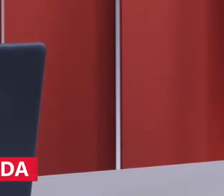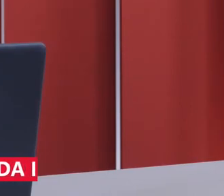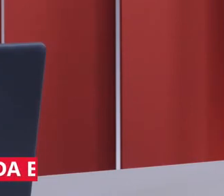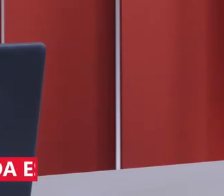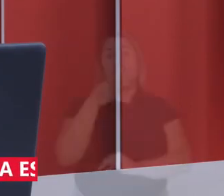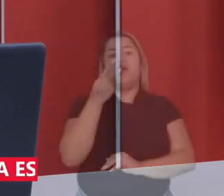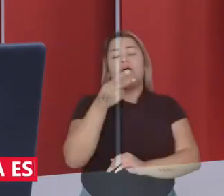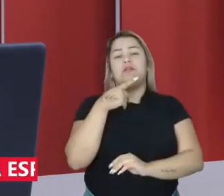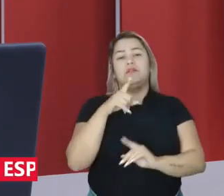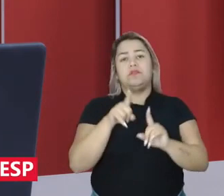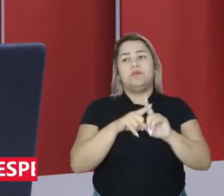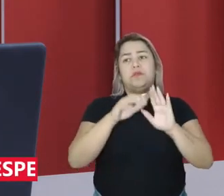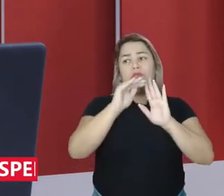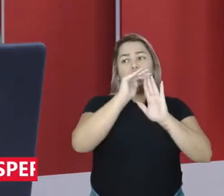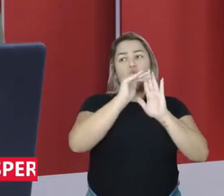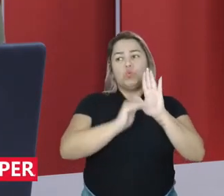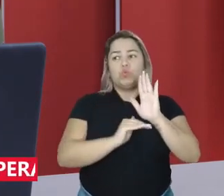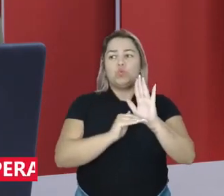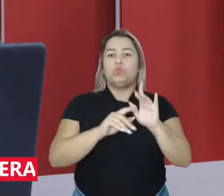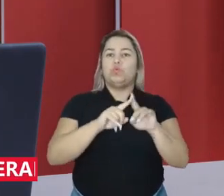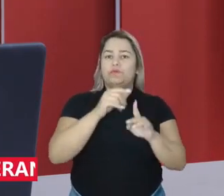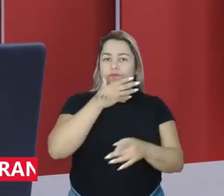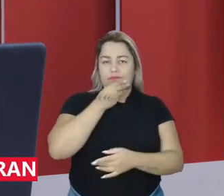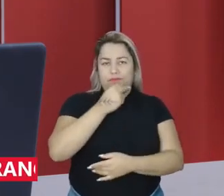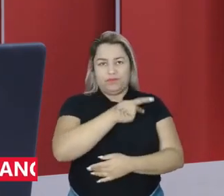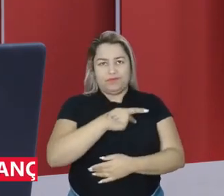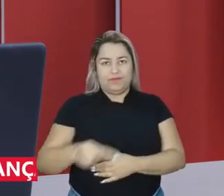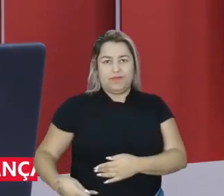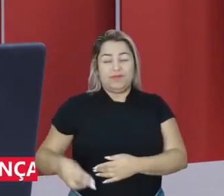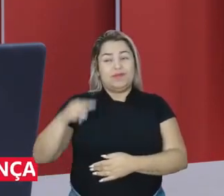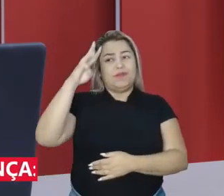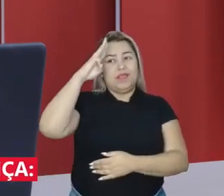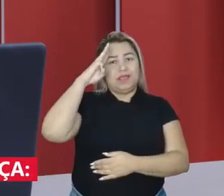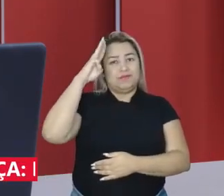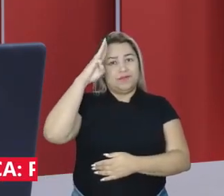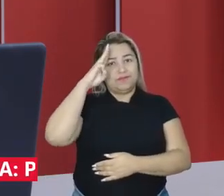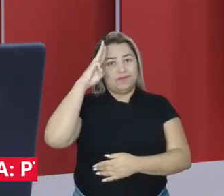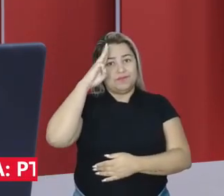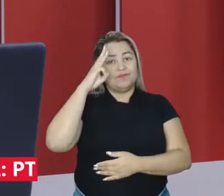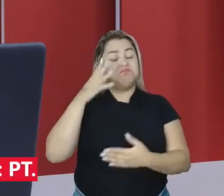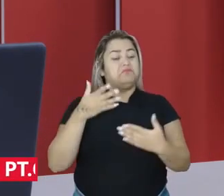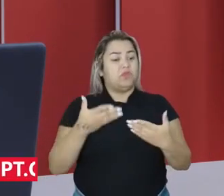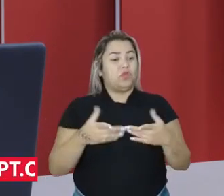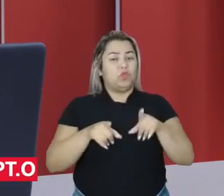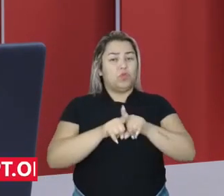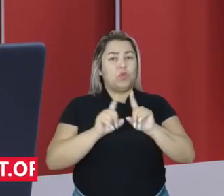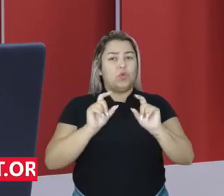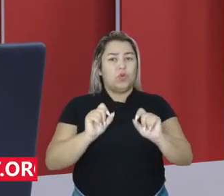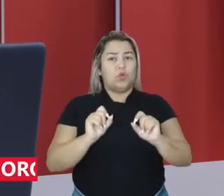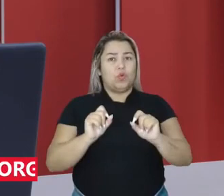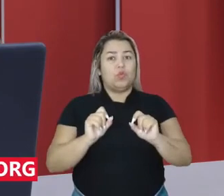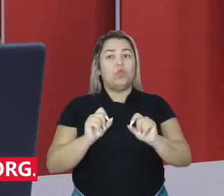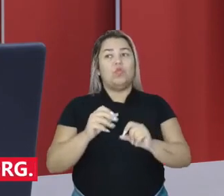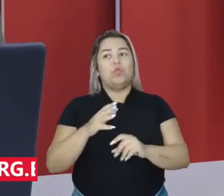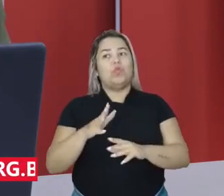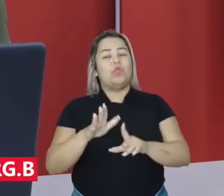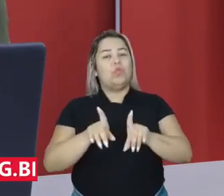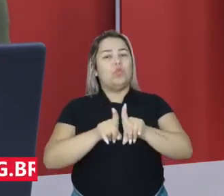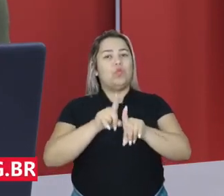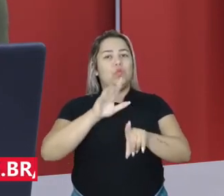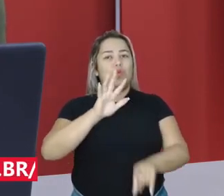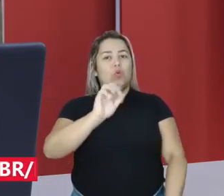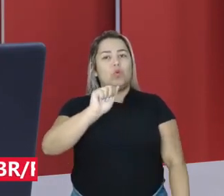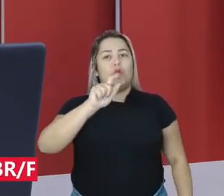também da agenda do presidente Lula Lula, nesta terça-feira, ele recebeu no Palácio da Alvorada o presidente da Argentina, Alberto